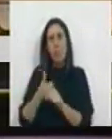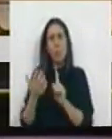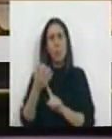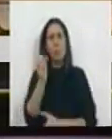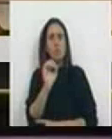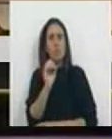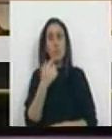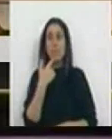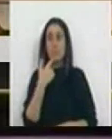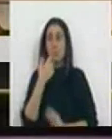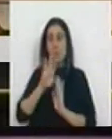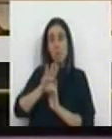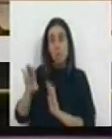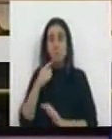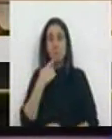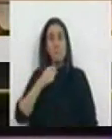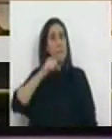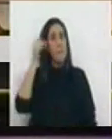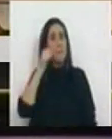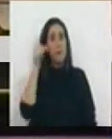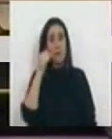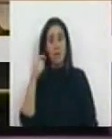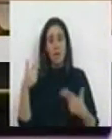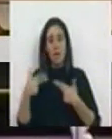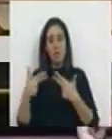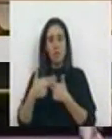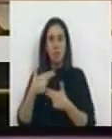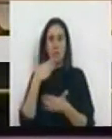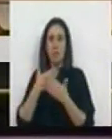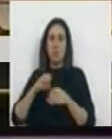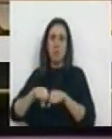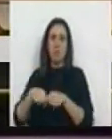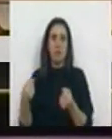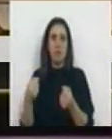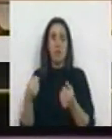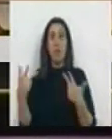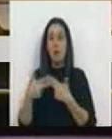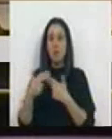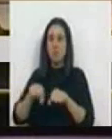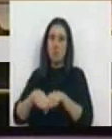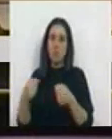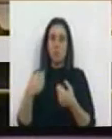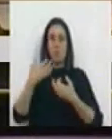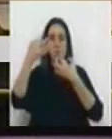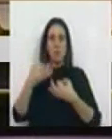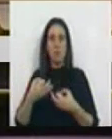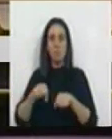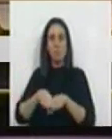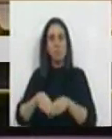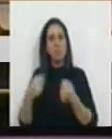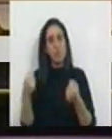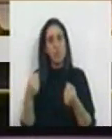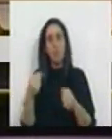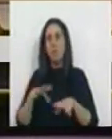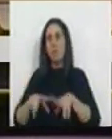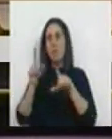é porque a direita ainda não percebeu que a austeridade estraga. A austeridade estraga a dignidade, estraga